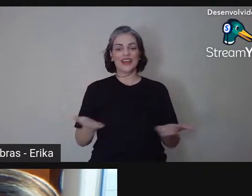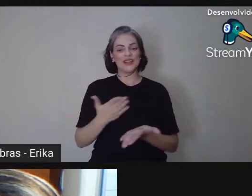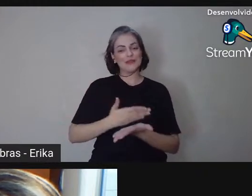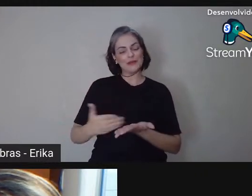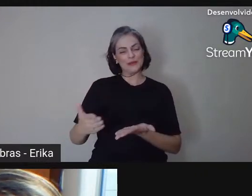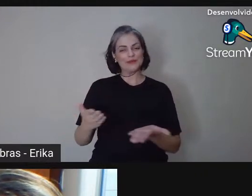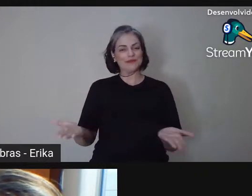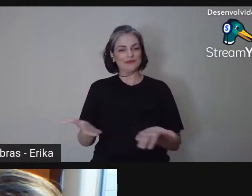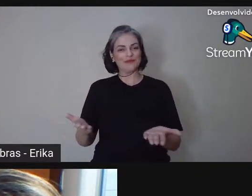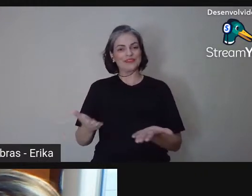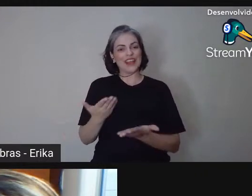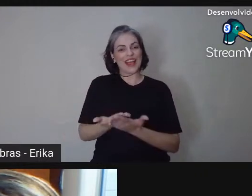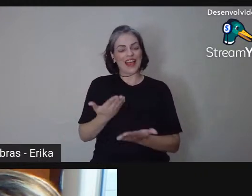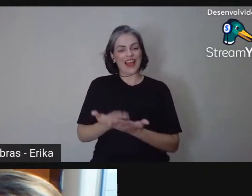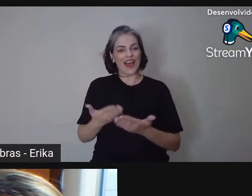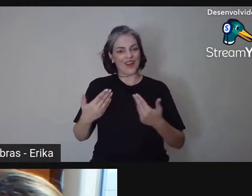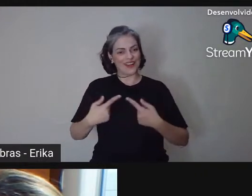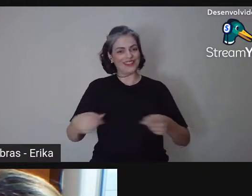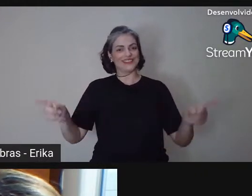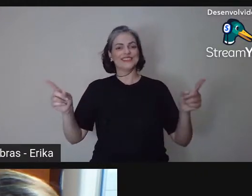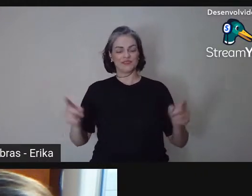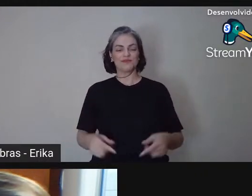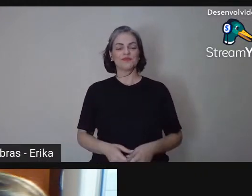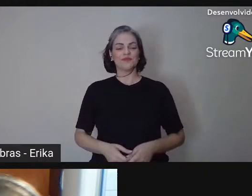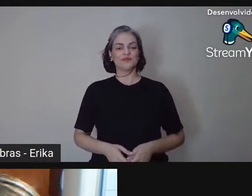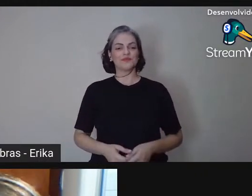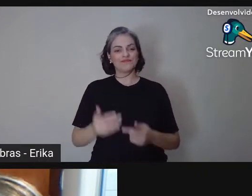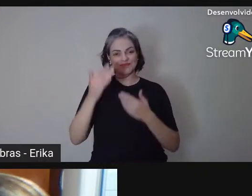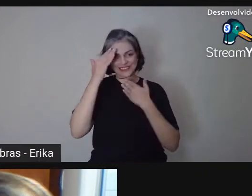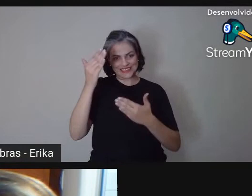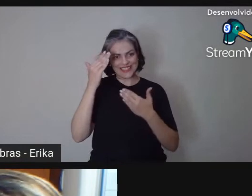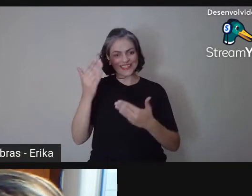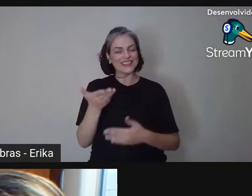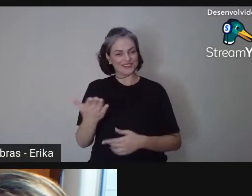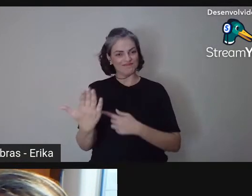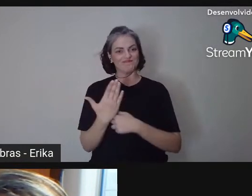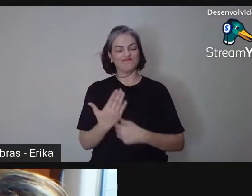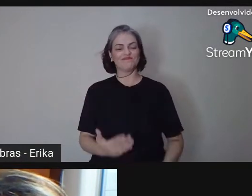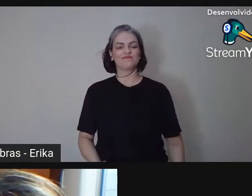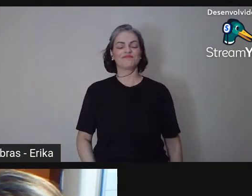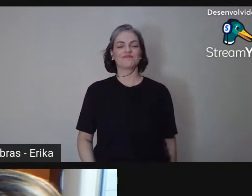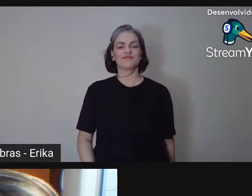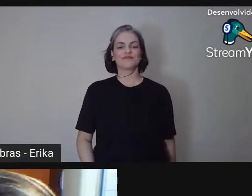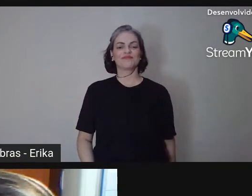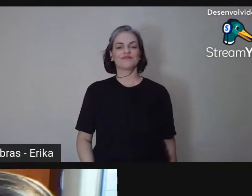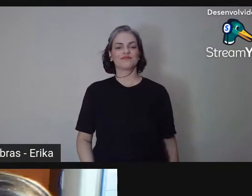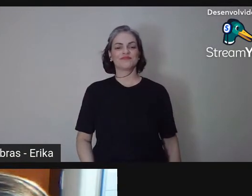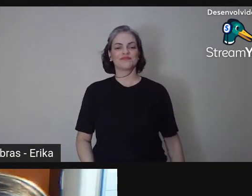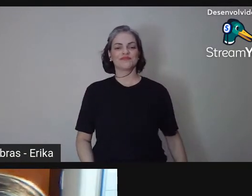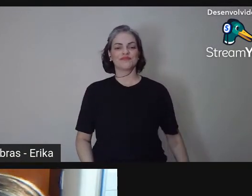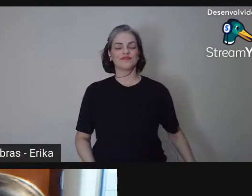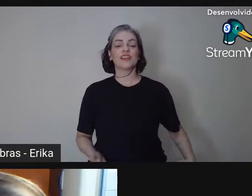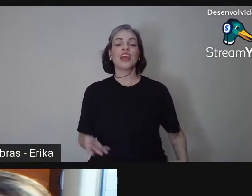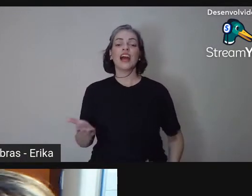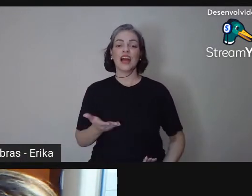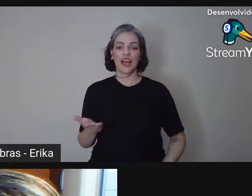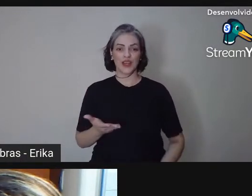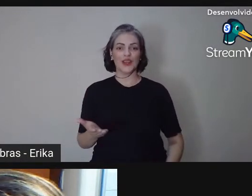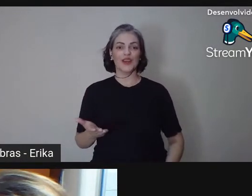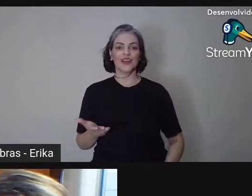curso, dessa aula laboral, agradecemos pelas contribuições. A seguir, convido a professora Francesca,